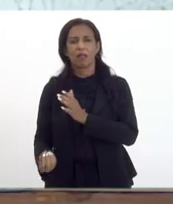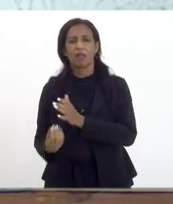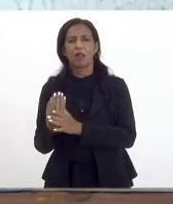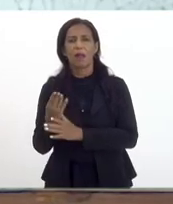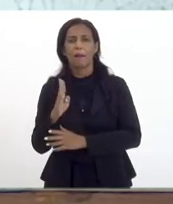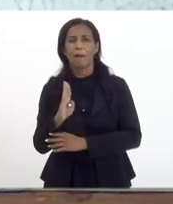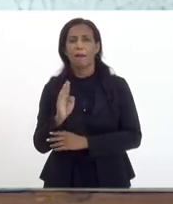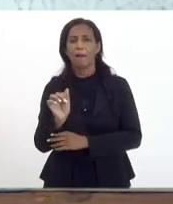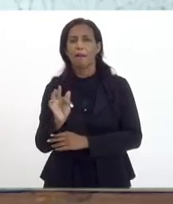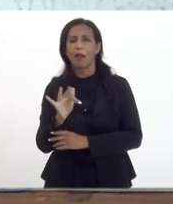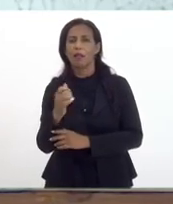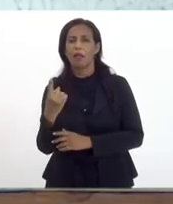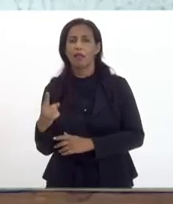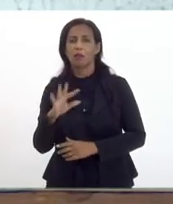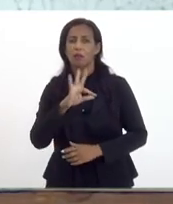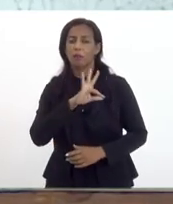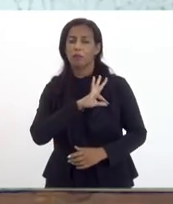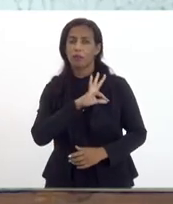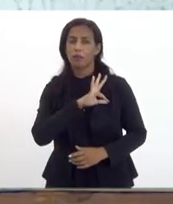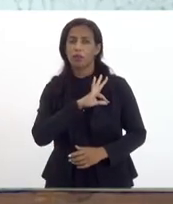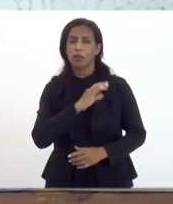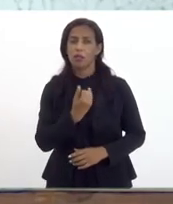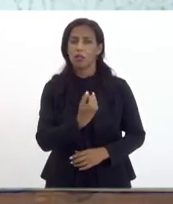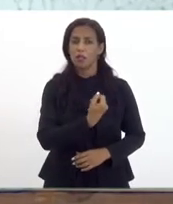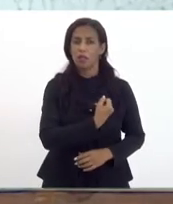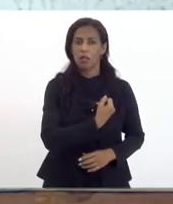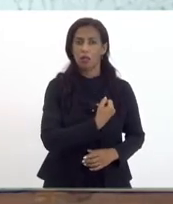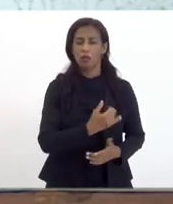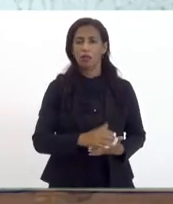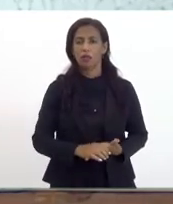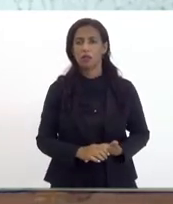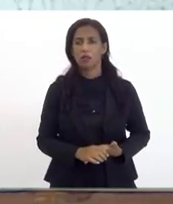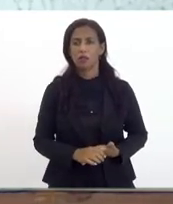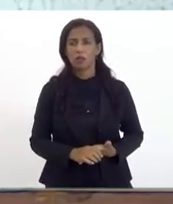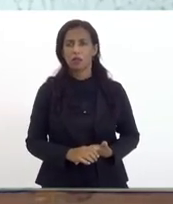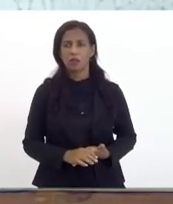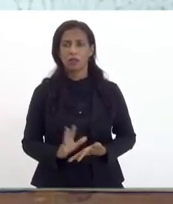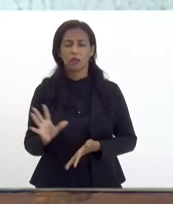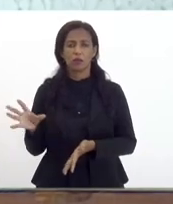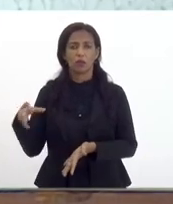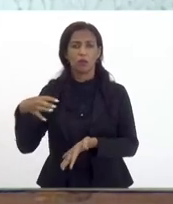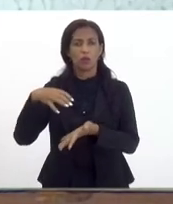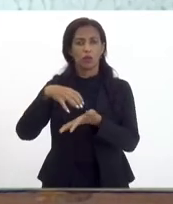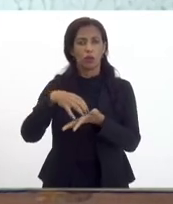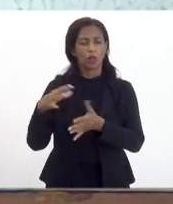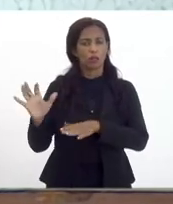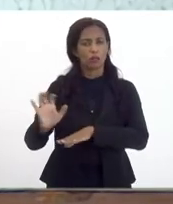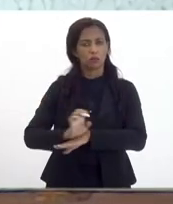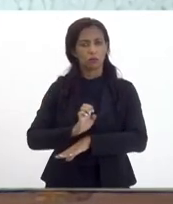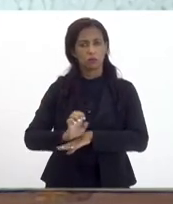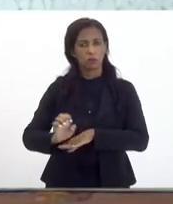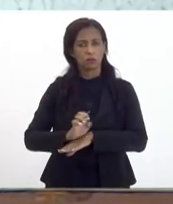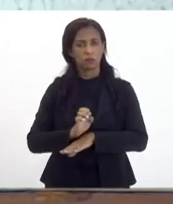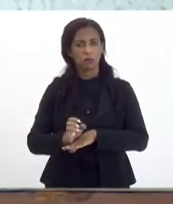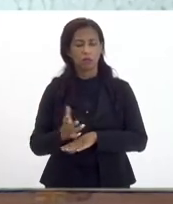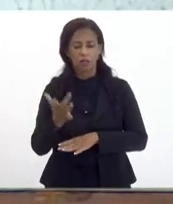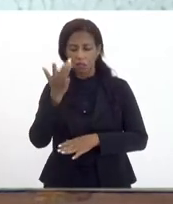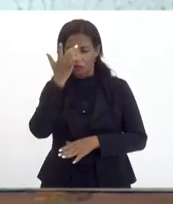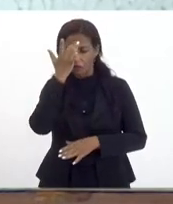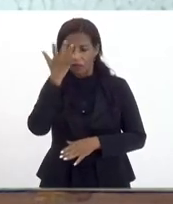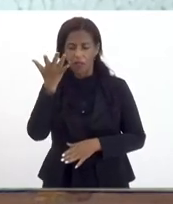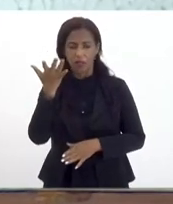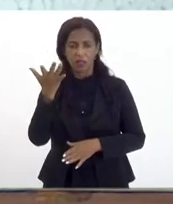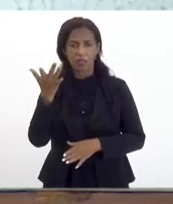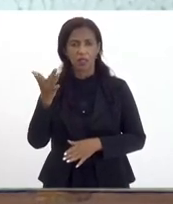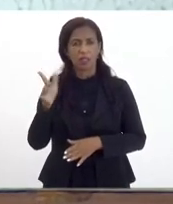batalhão da PM em Itaguaí em razão da sua localização estratégica que facilitaria o